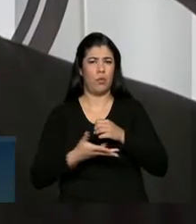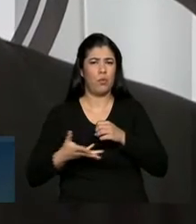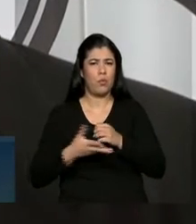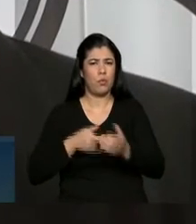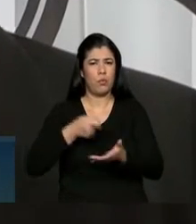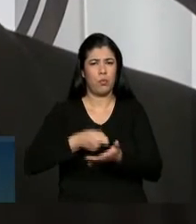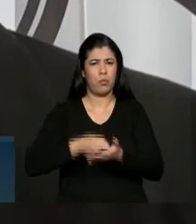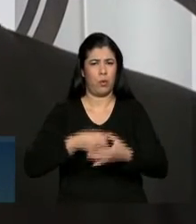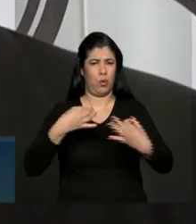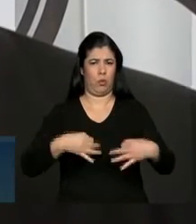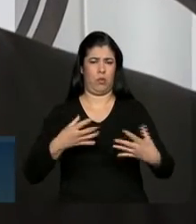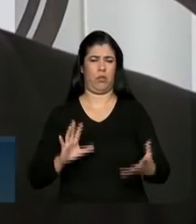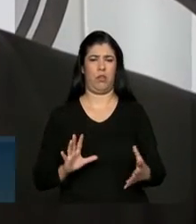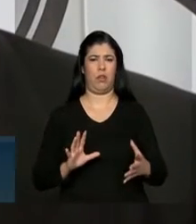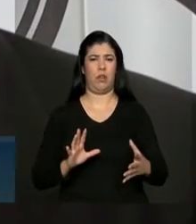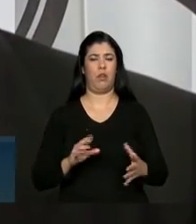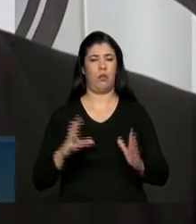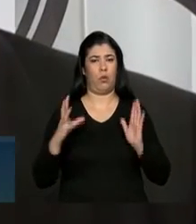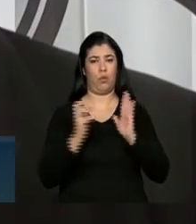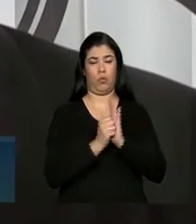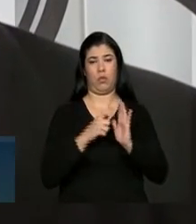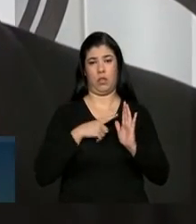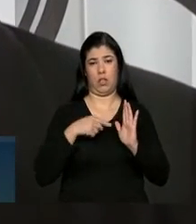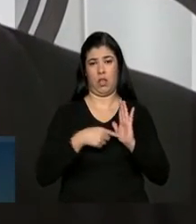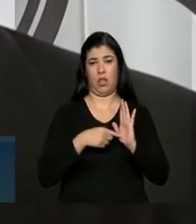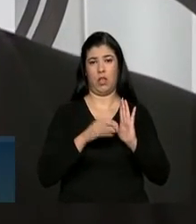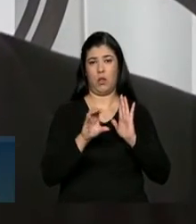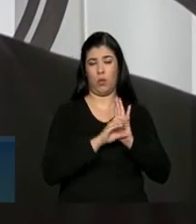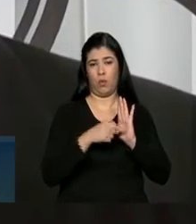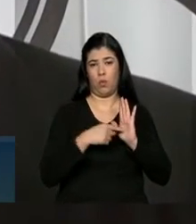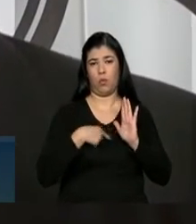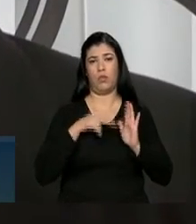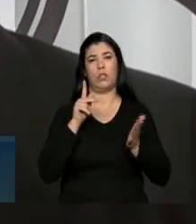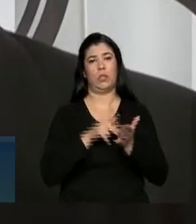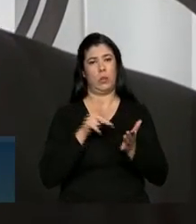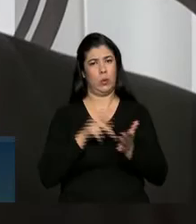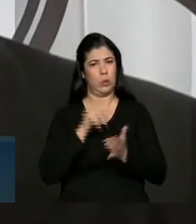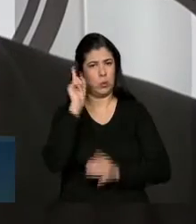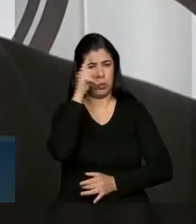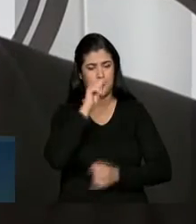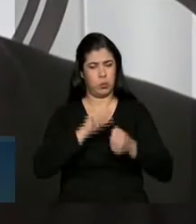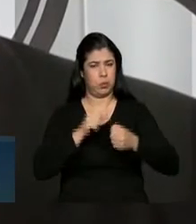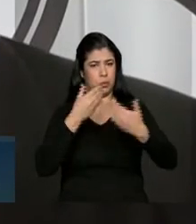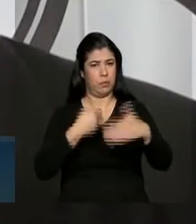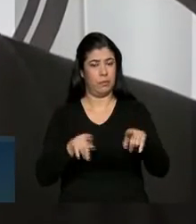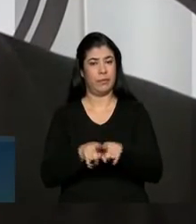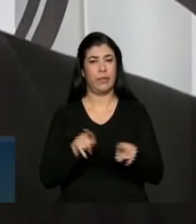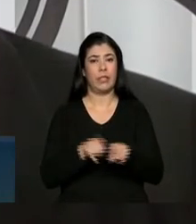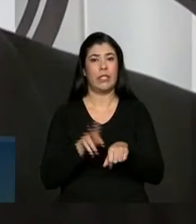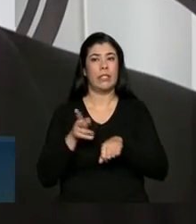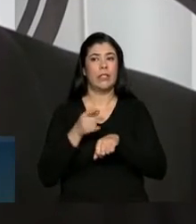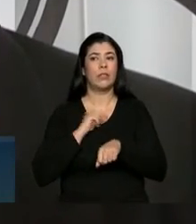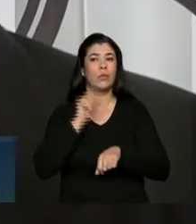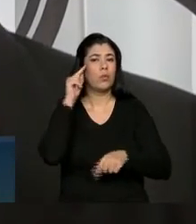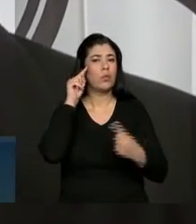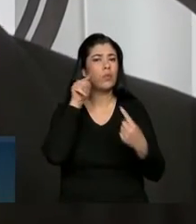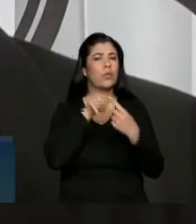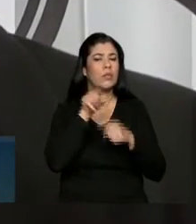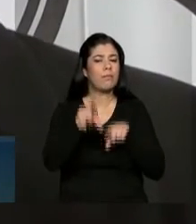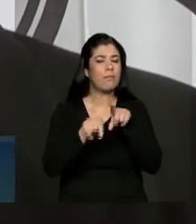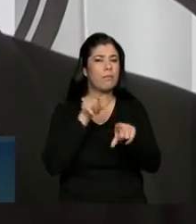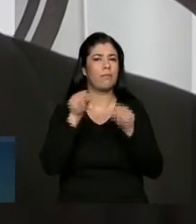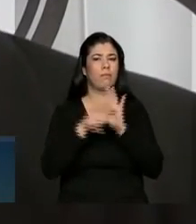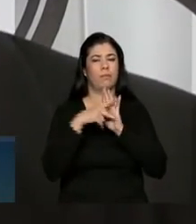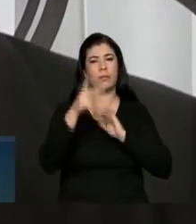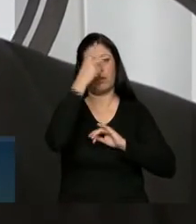exigência que o concurso apresenta. Até um concurso reconhecidamente difícil e que procura selecionar realmente